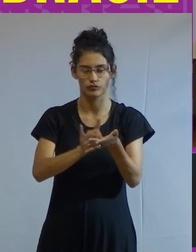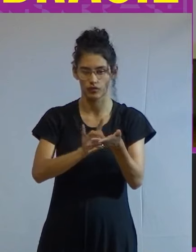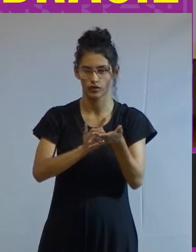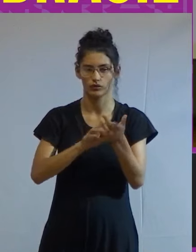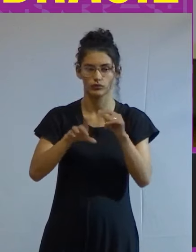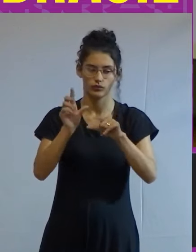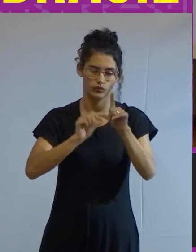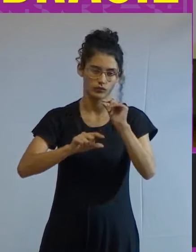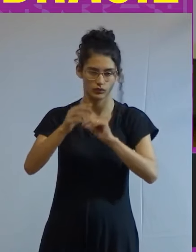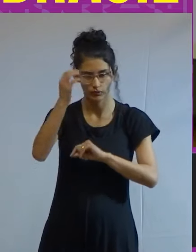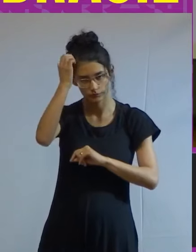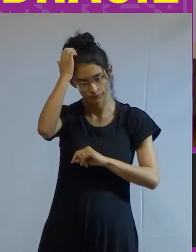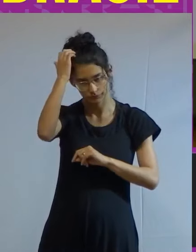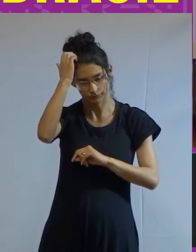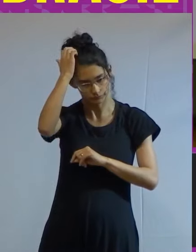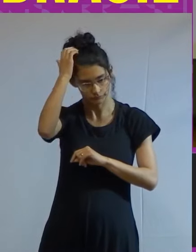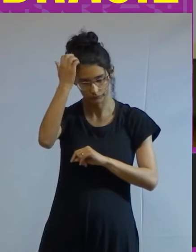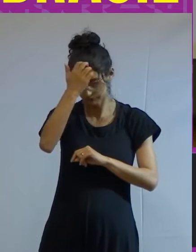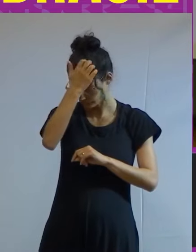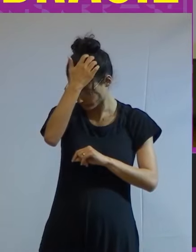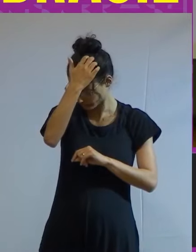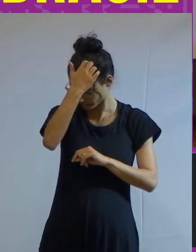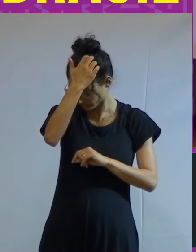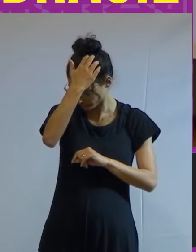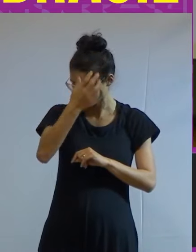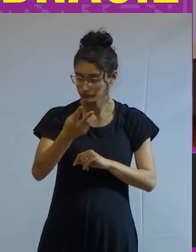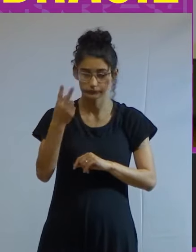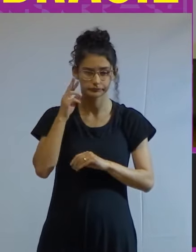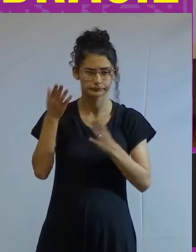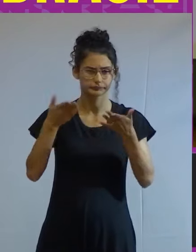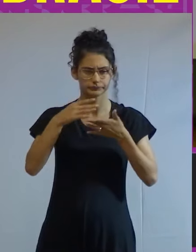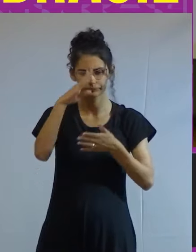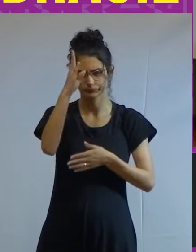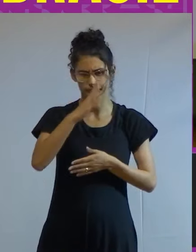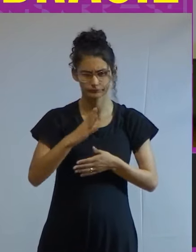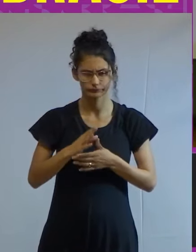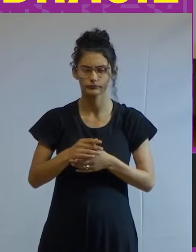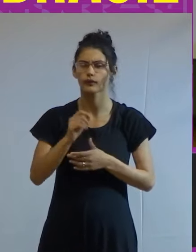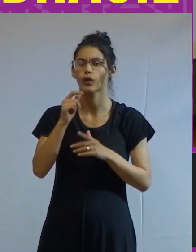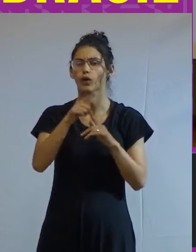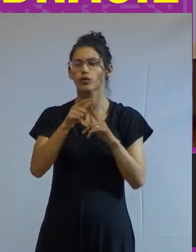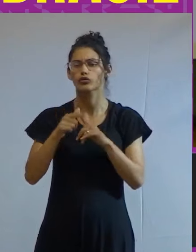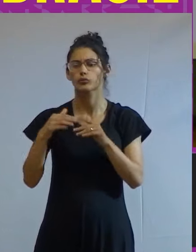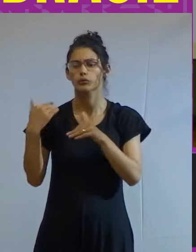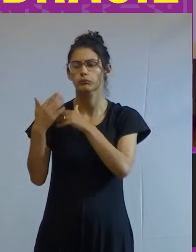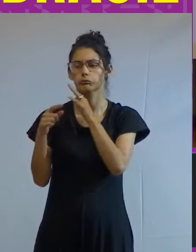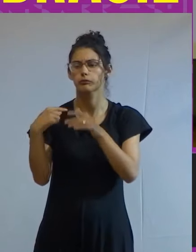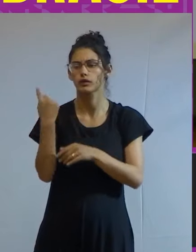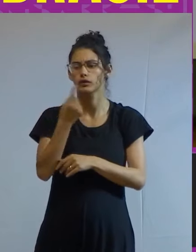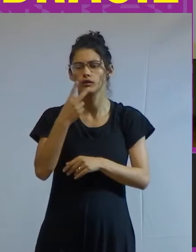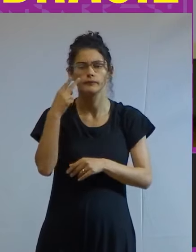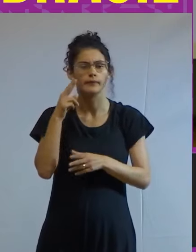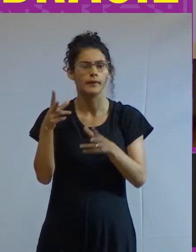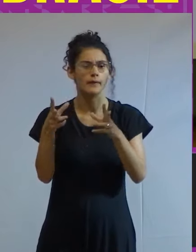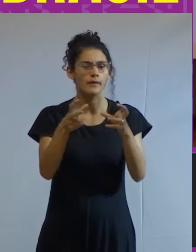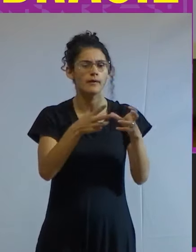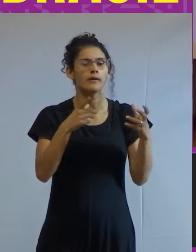alternativa então quando a gente olha para o Brasil que tipo de consequência a gente vê